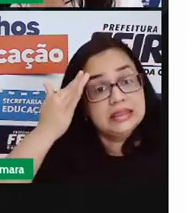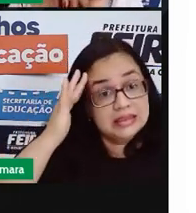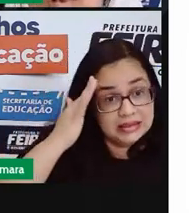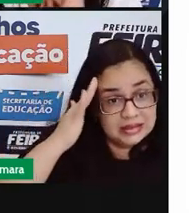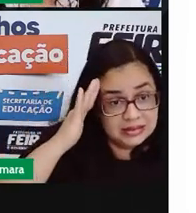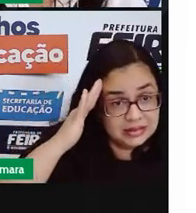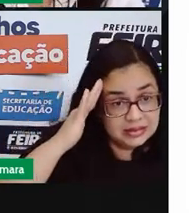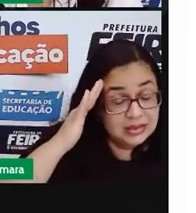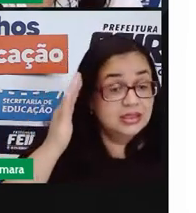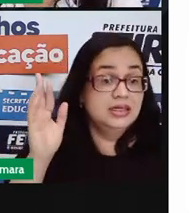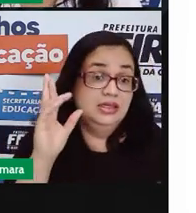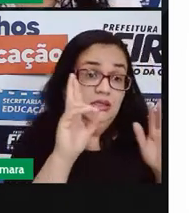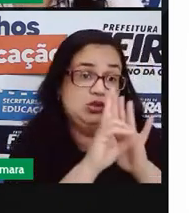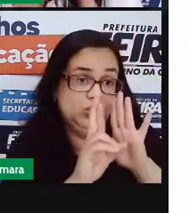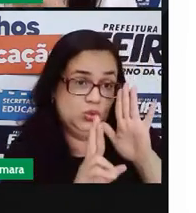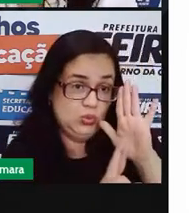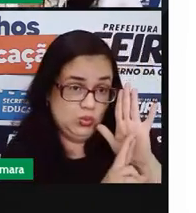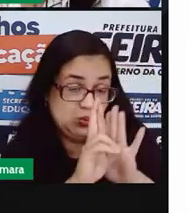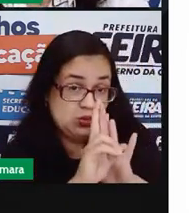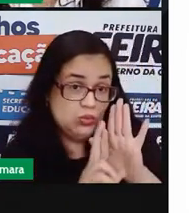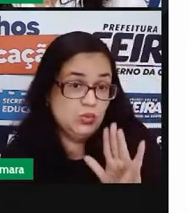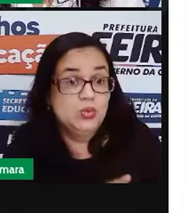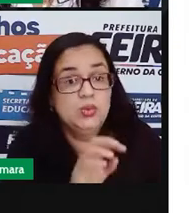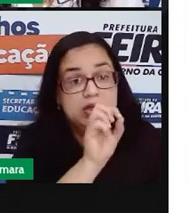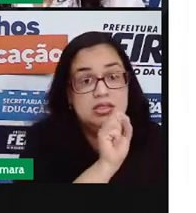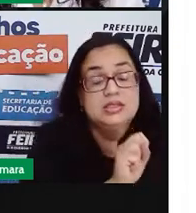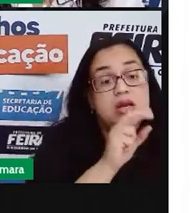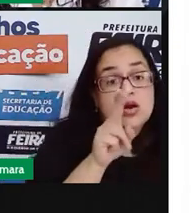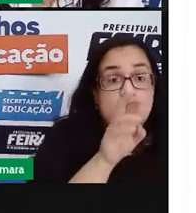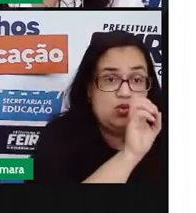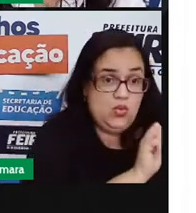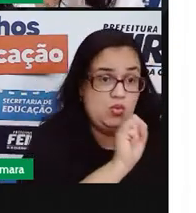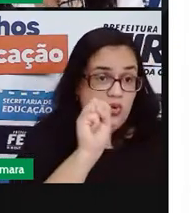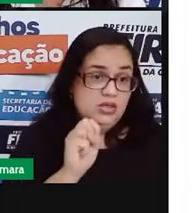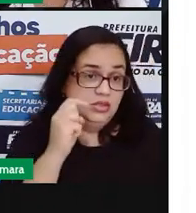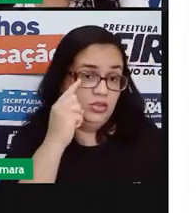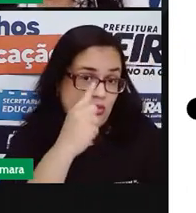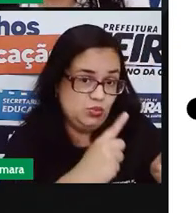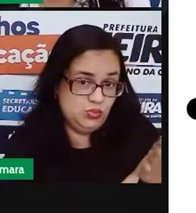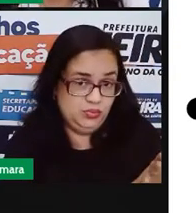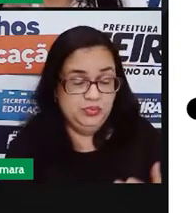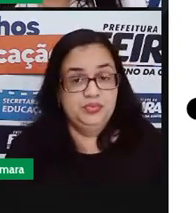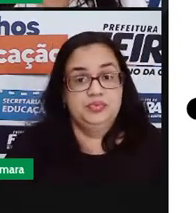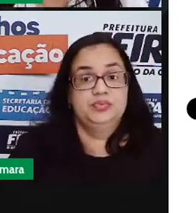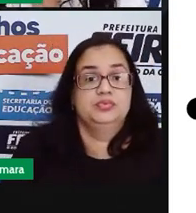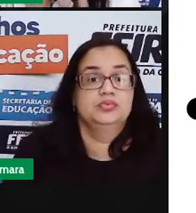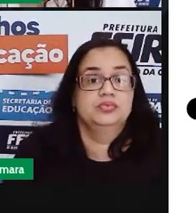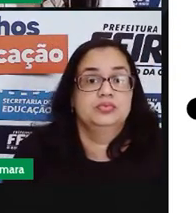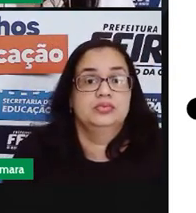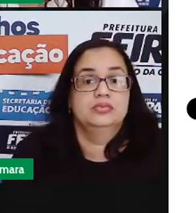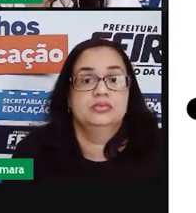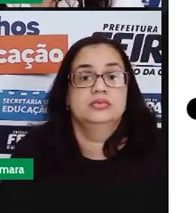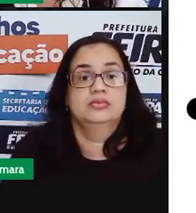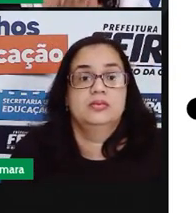a regrinha do uso do S e do SS. Combinado? Vamos continuar nossa aula.